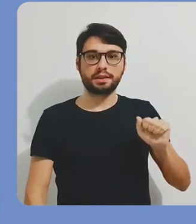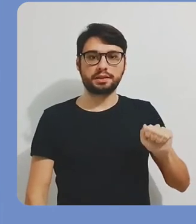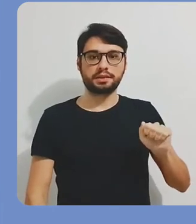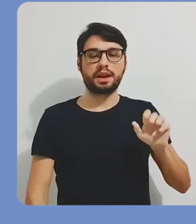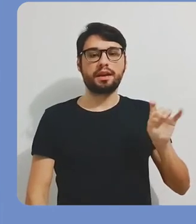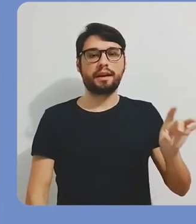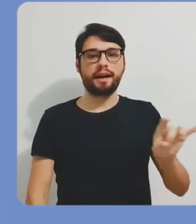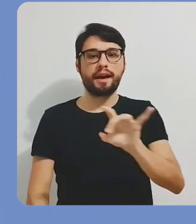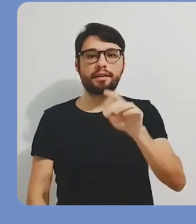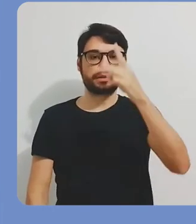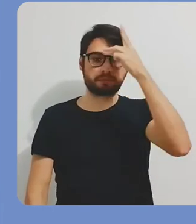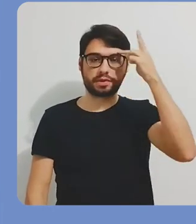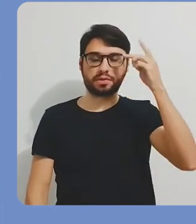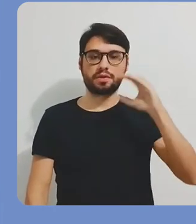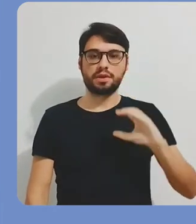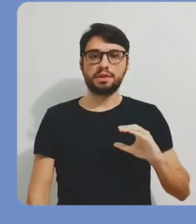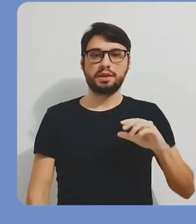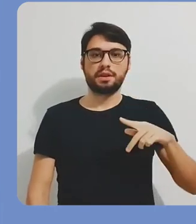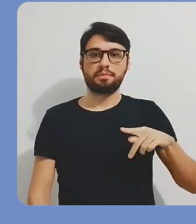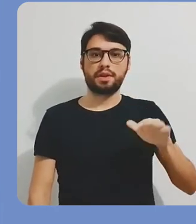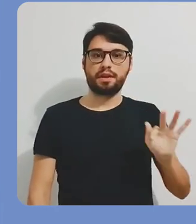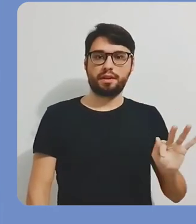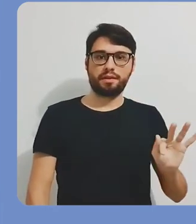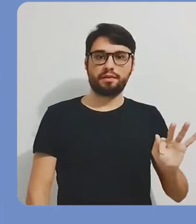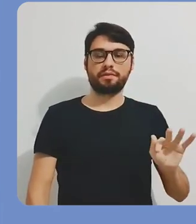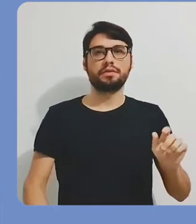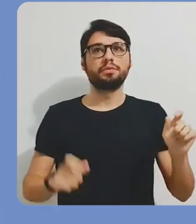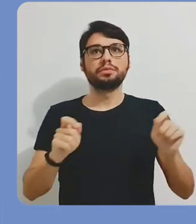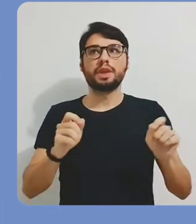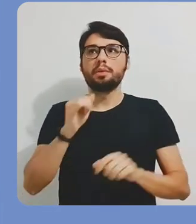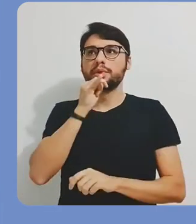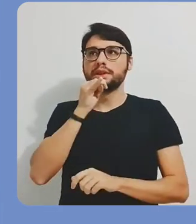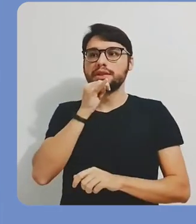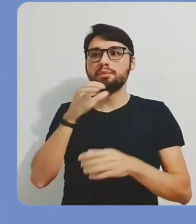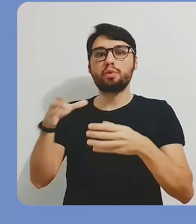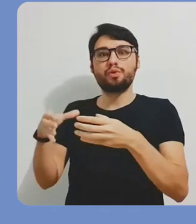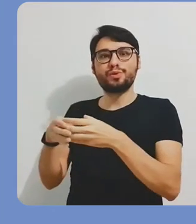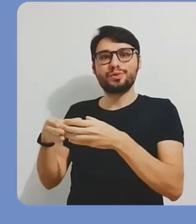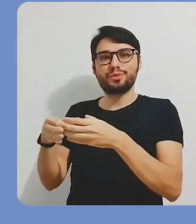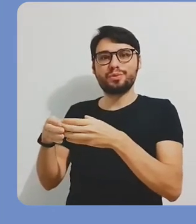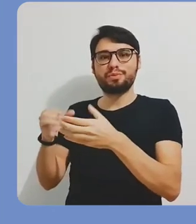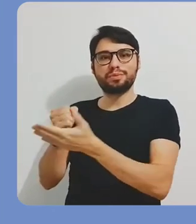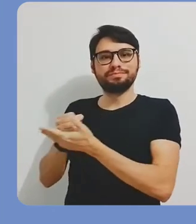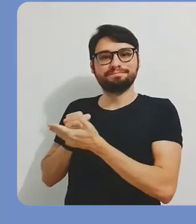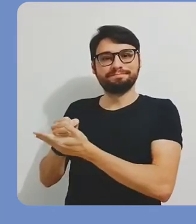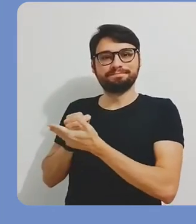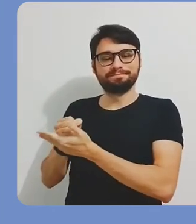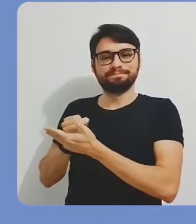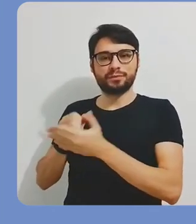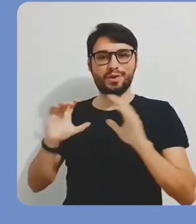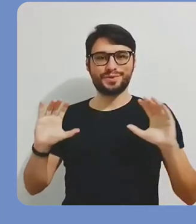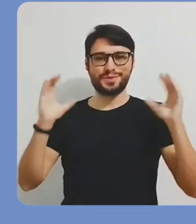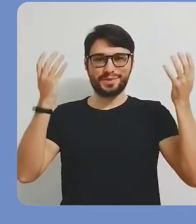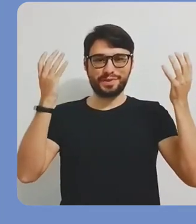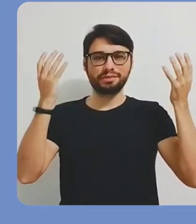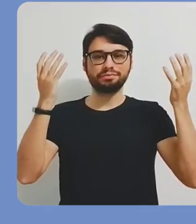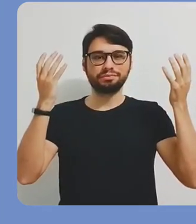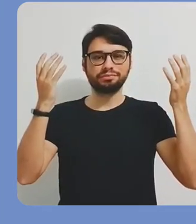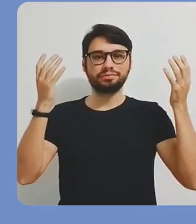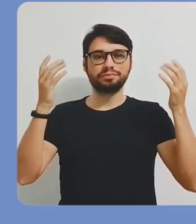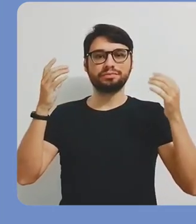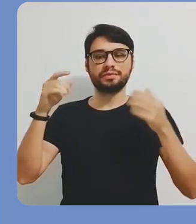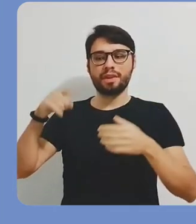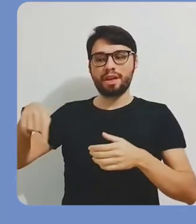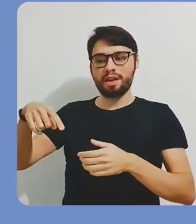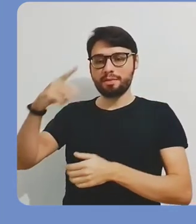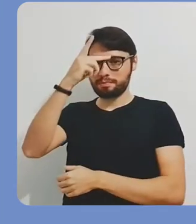realizado o procedimento de inscrições. Então, é uma inscrição em massa por CPF. Então, aqui essa opção pode ser